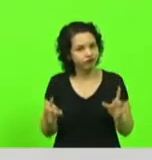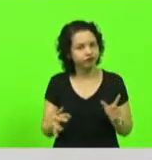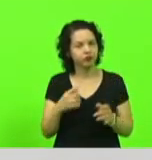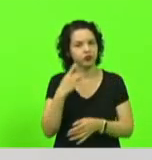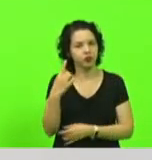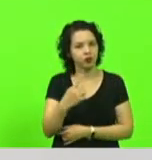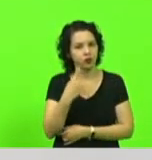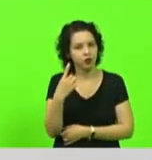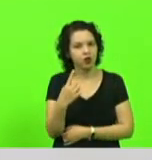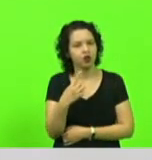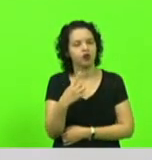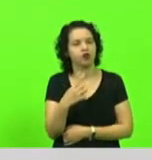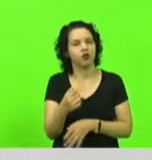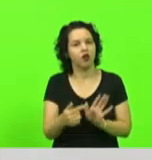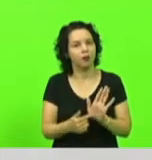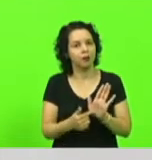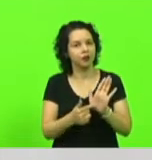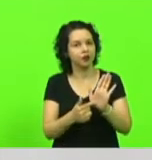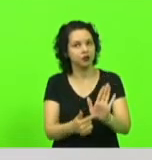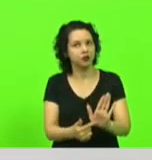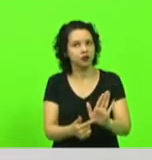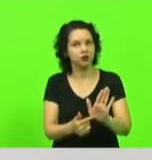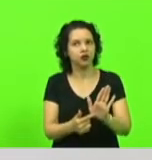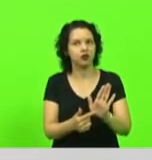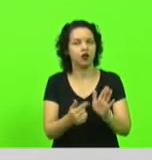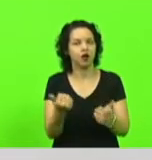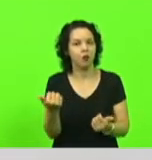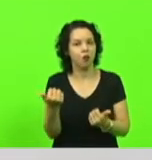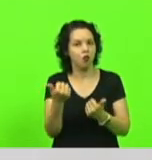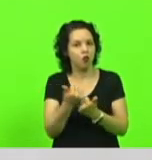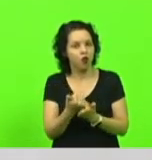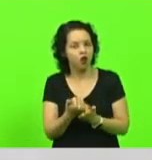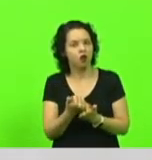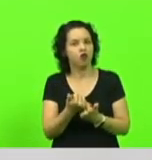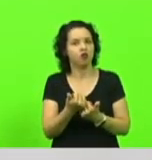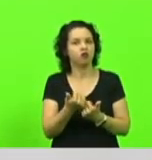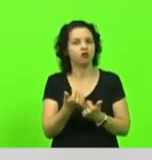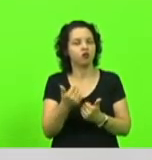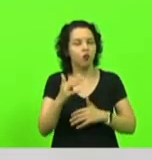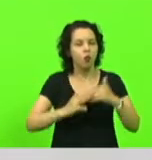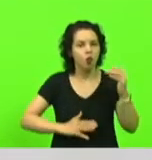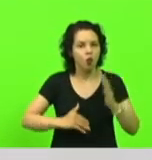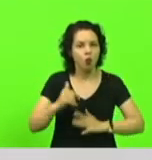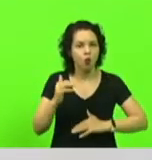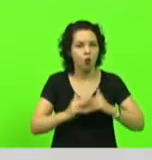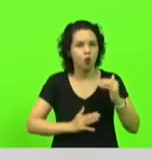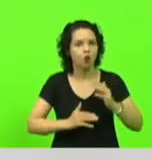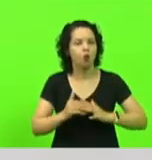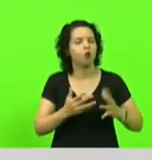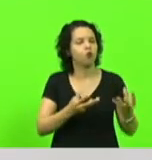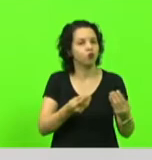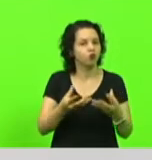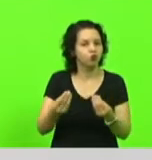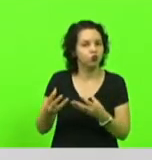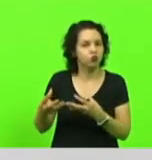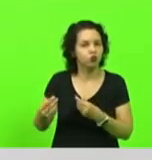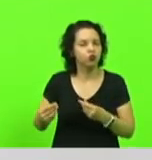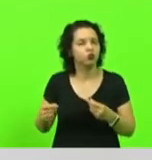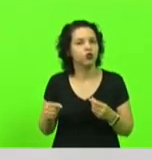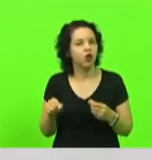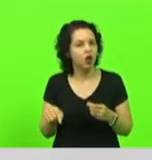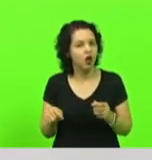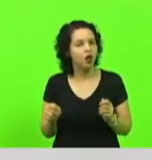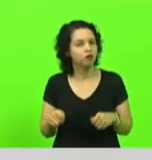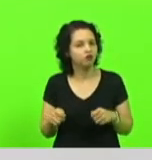tem apresentado e apoiado várias ações que têm permitido grandes